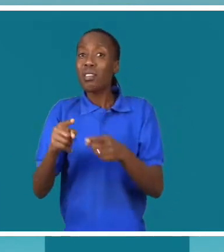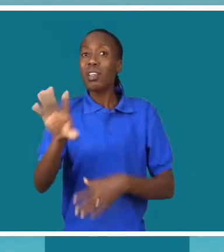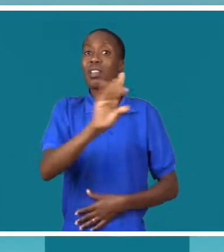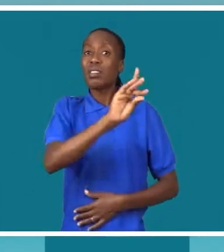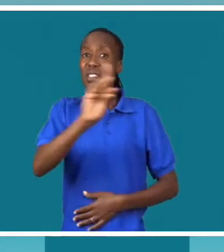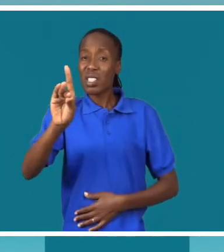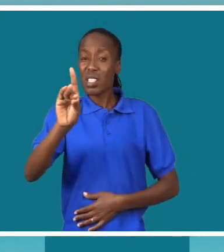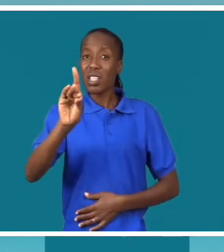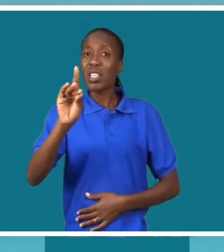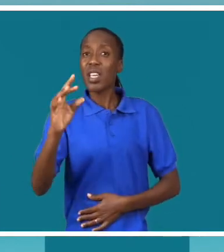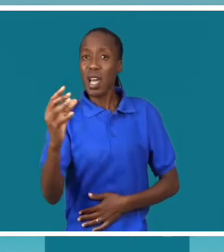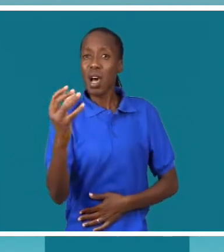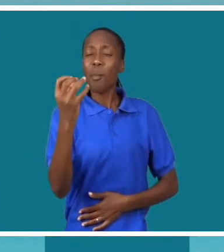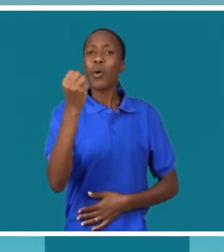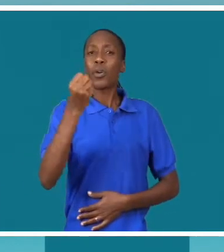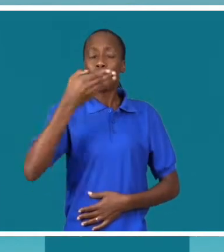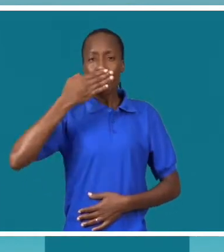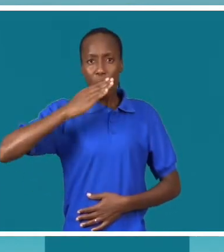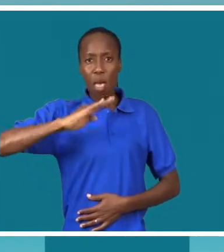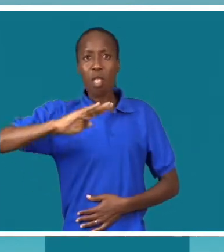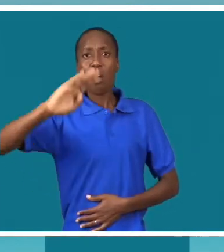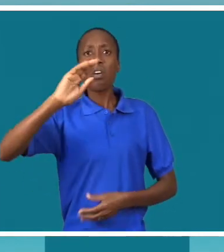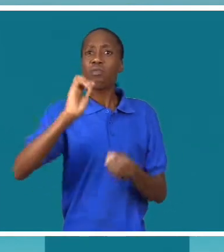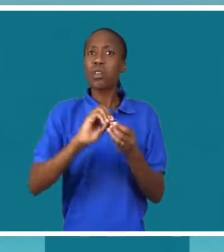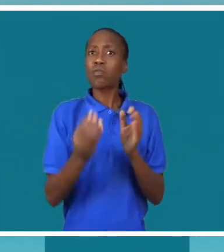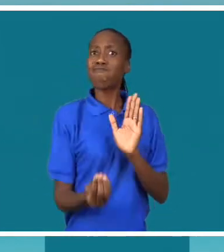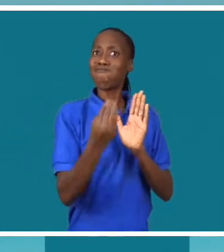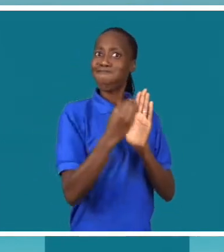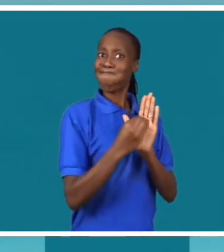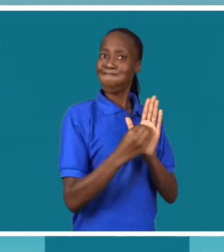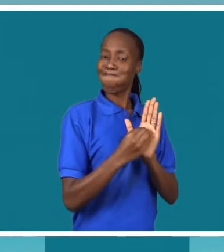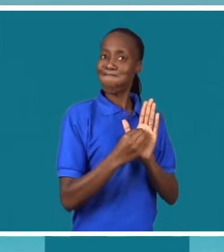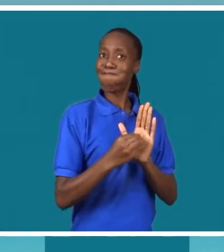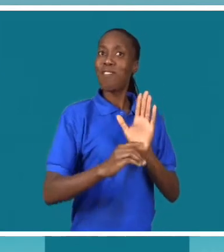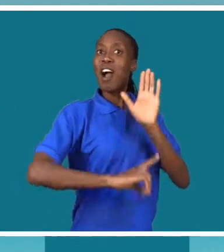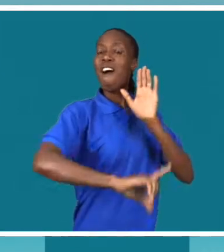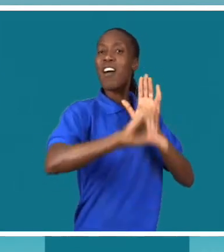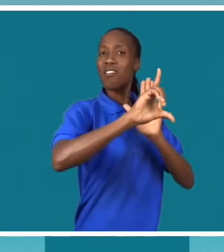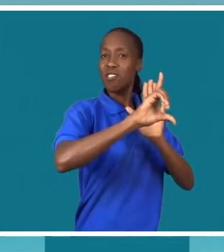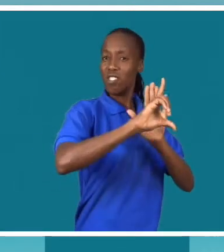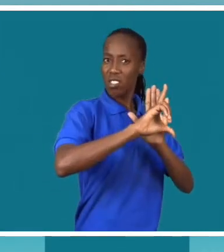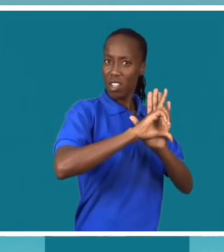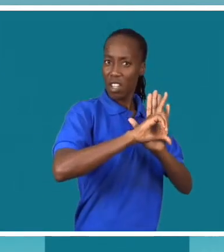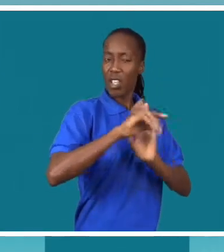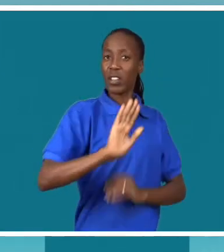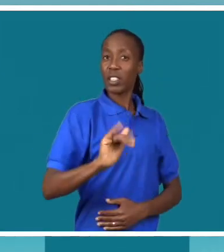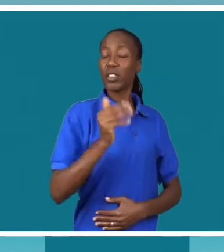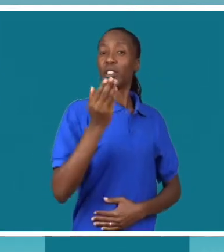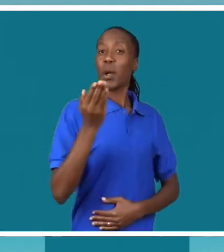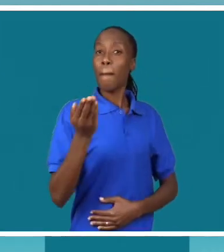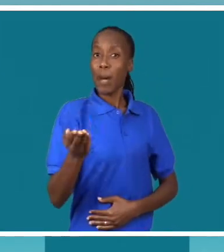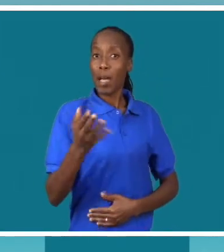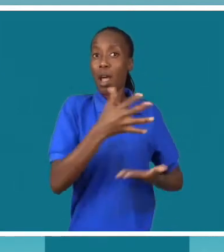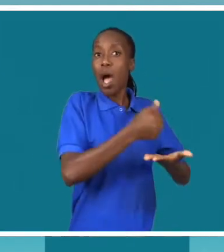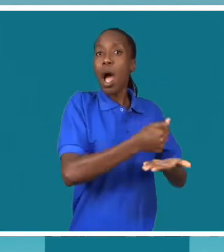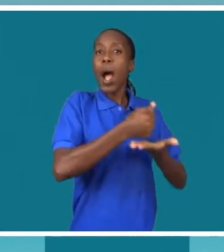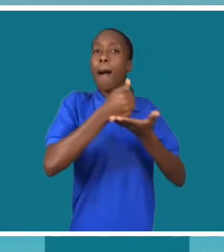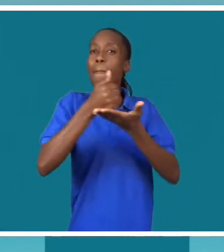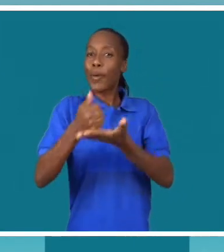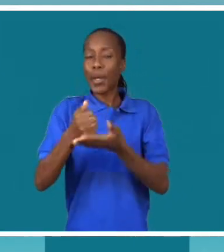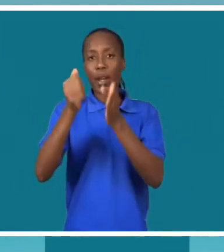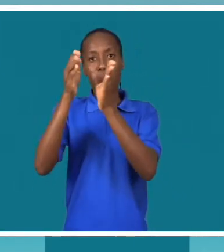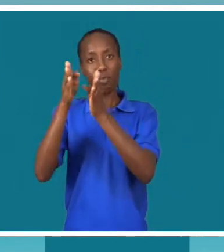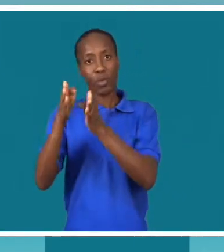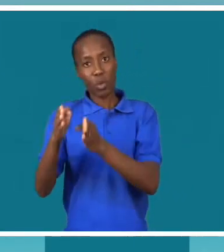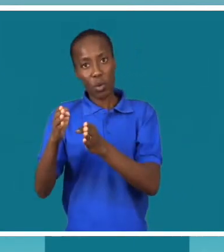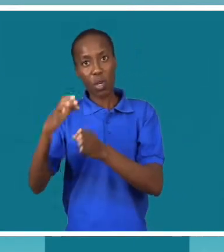deficiência eles têm, para se poder melhor desenhar políticas para apoio